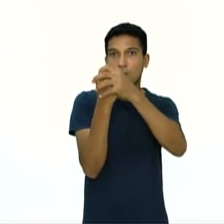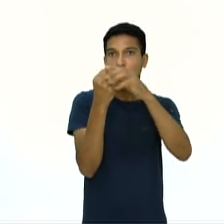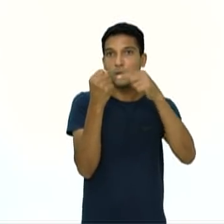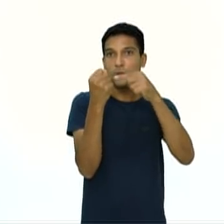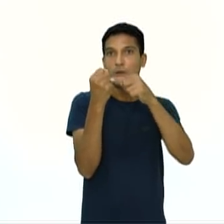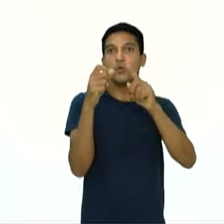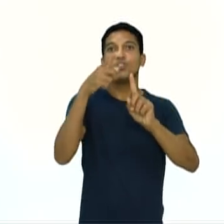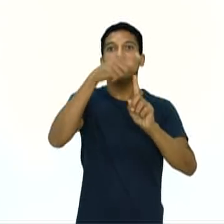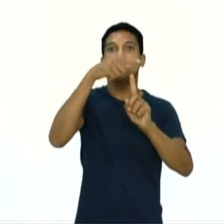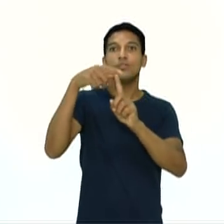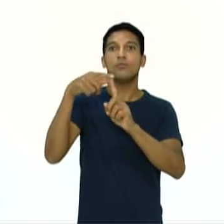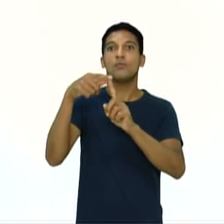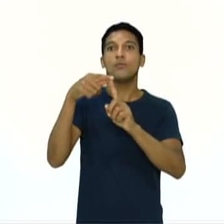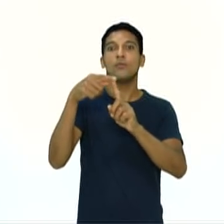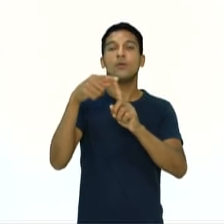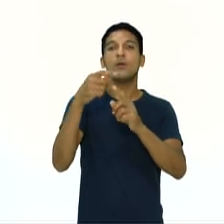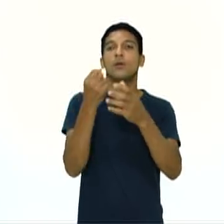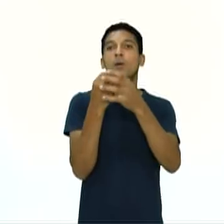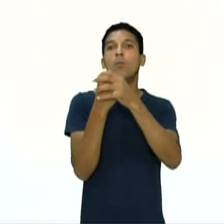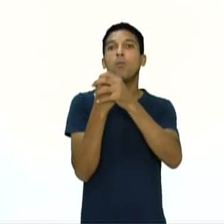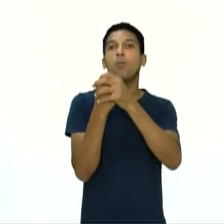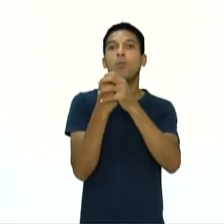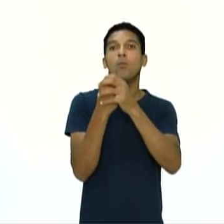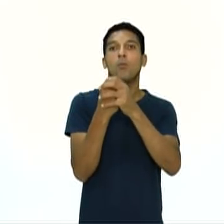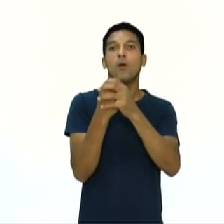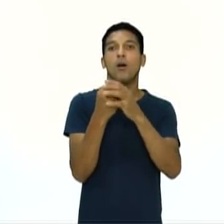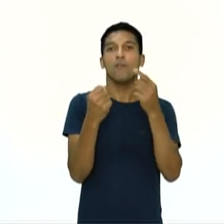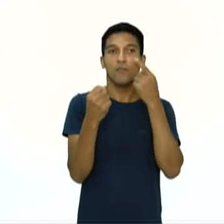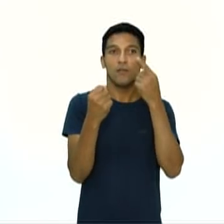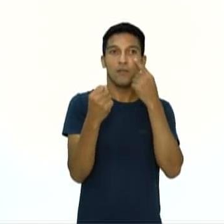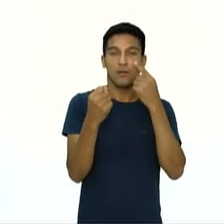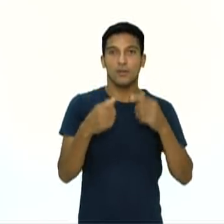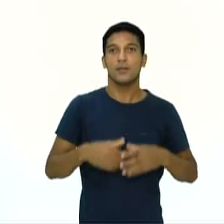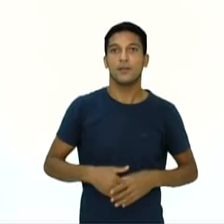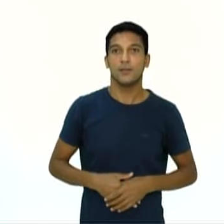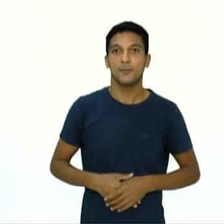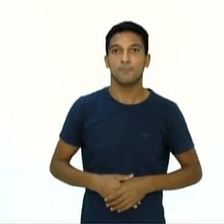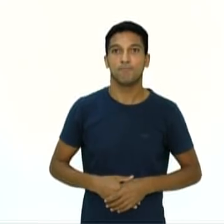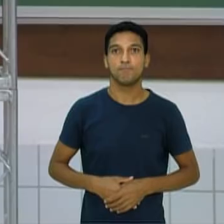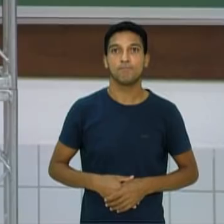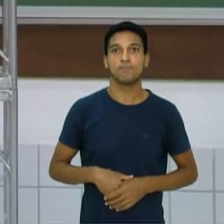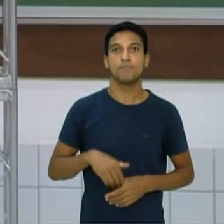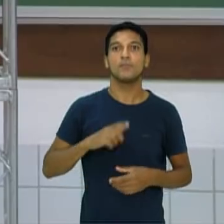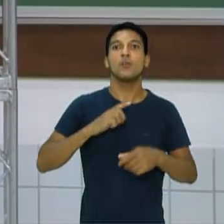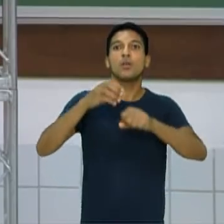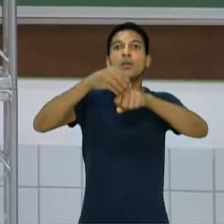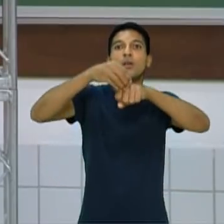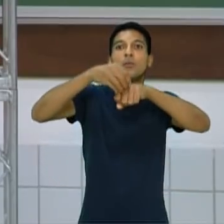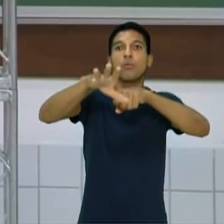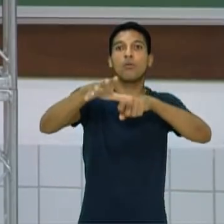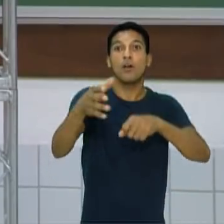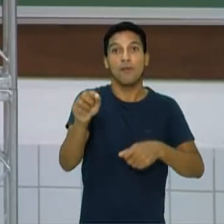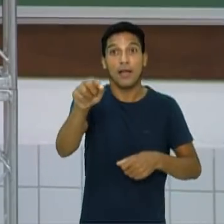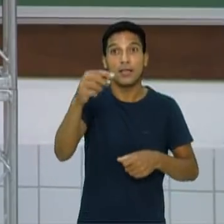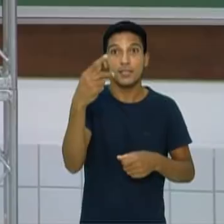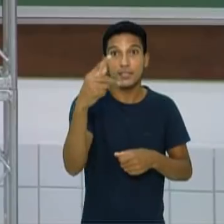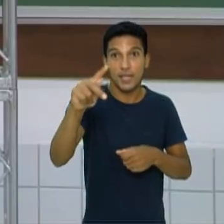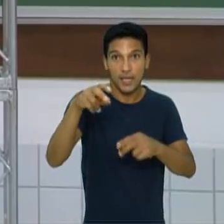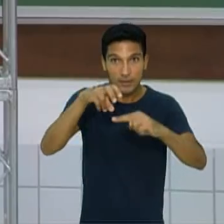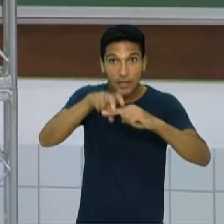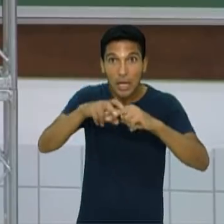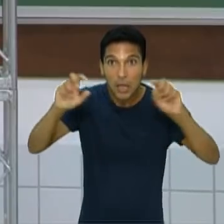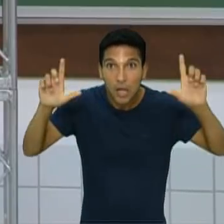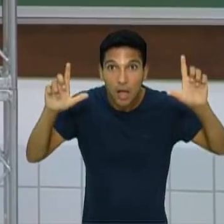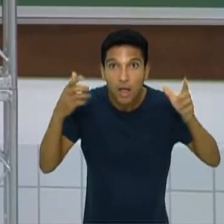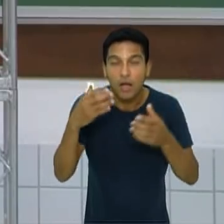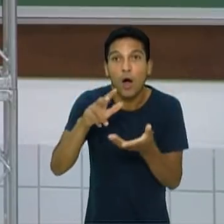básicos do boxe. Então, para a gente fazer isso, eu tenho uma sugestão para você. Levanta aí da sua cadeira,